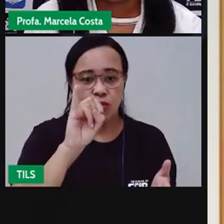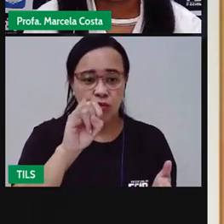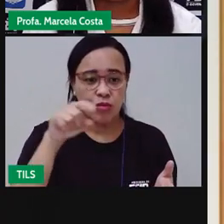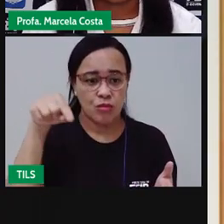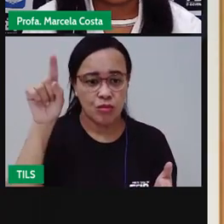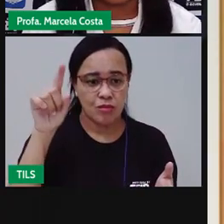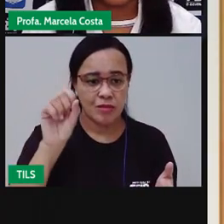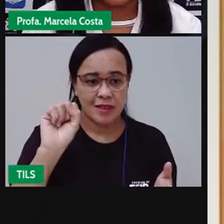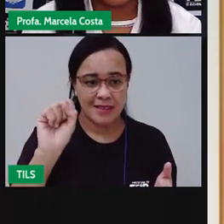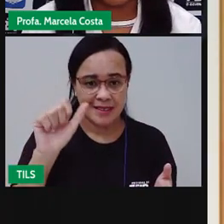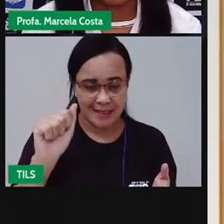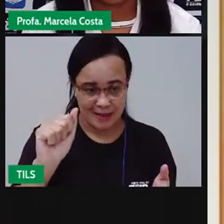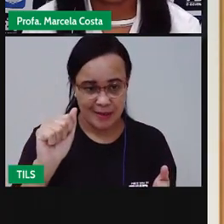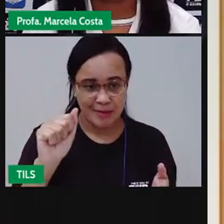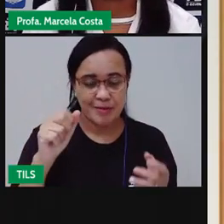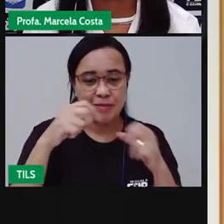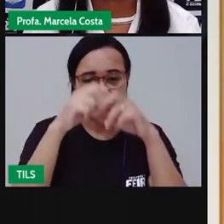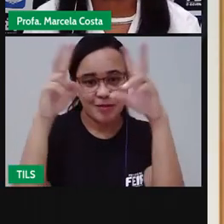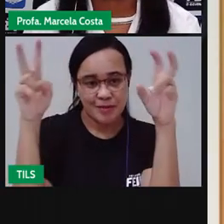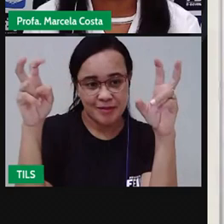Os dedos.